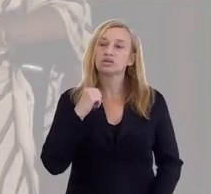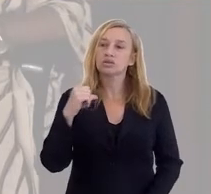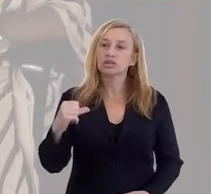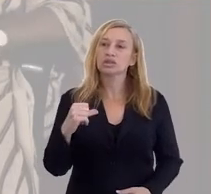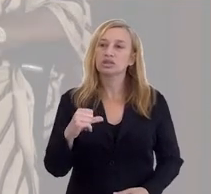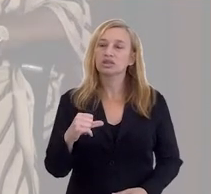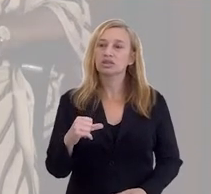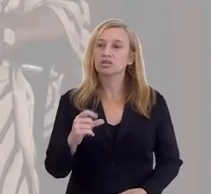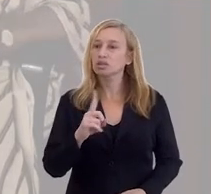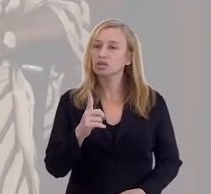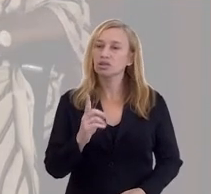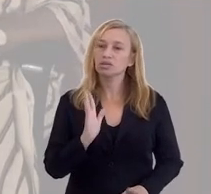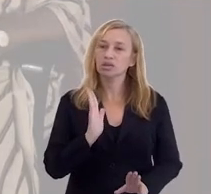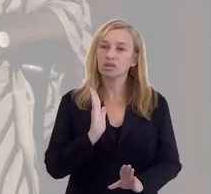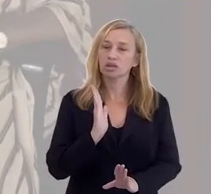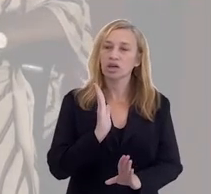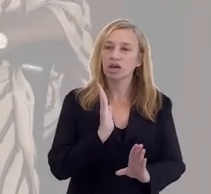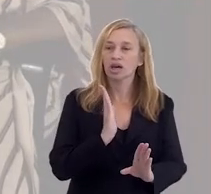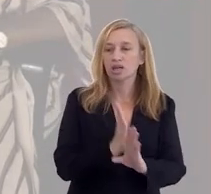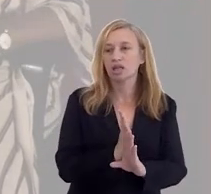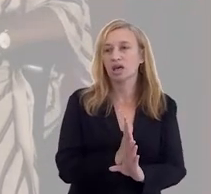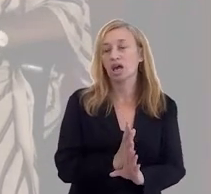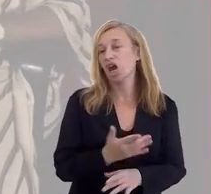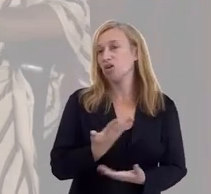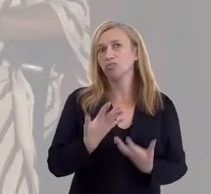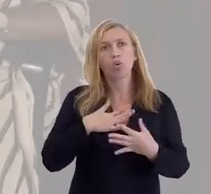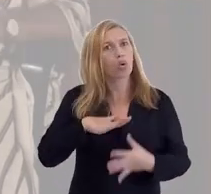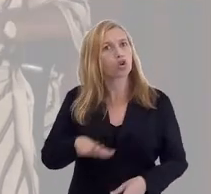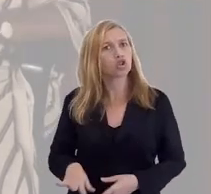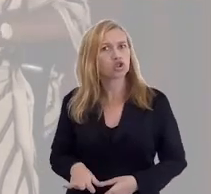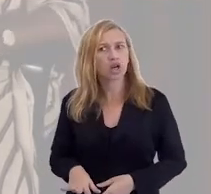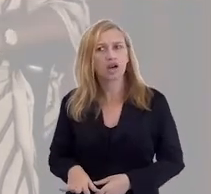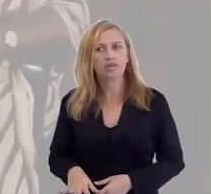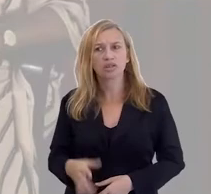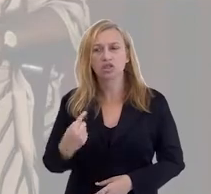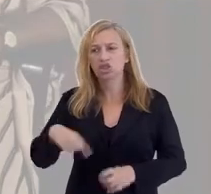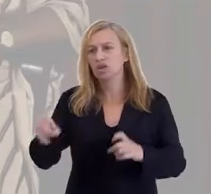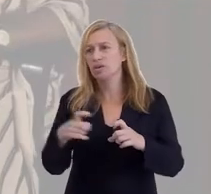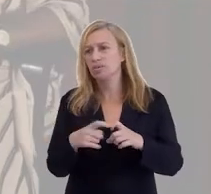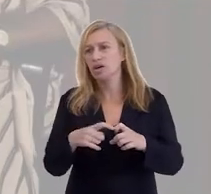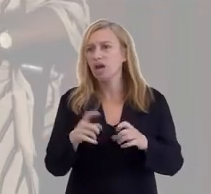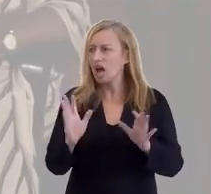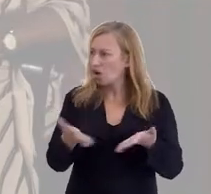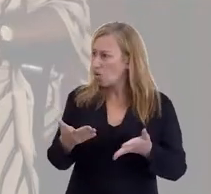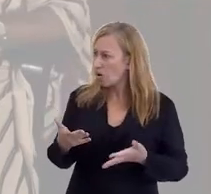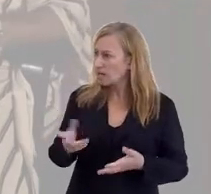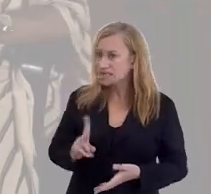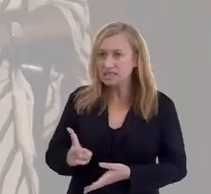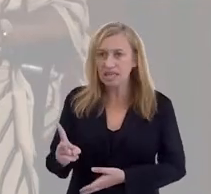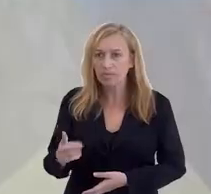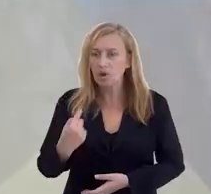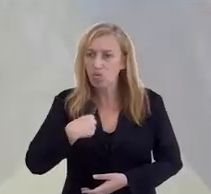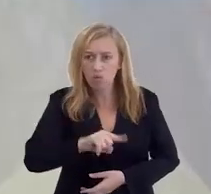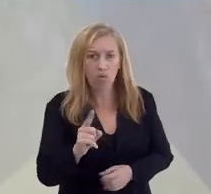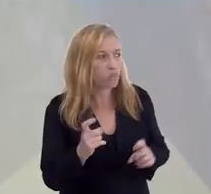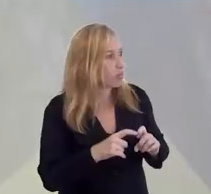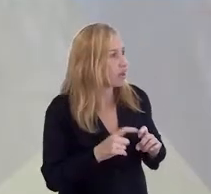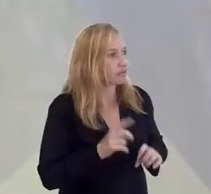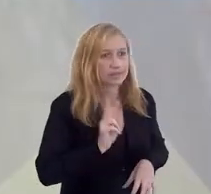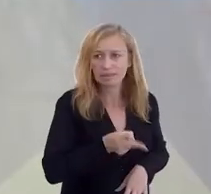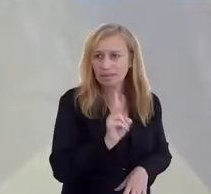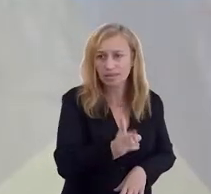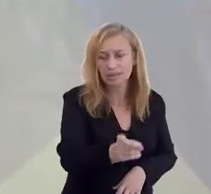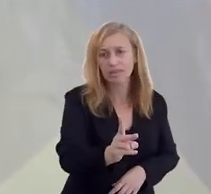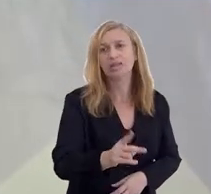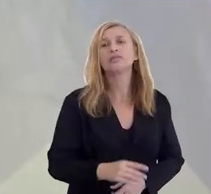que não suportava via médico. Gente, agora o que eu faço de checar é uma coisa de louco. Que bom! estou me tratando assim o tempo todo.